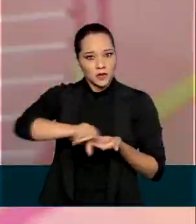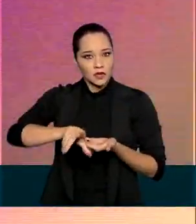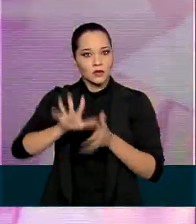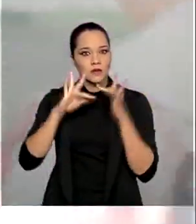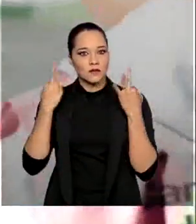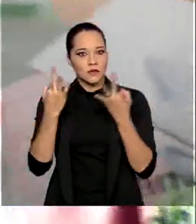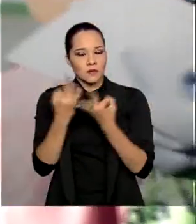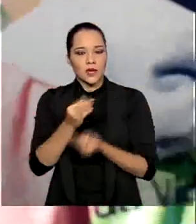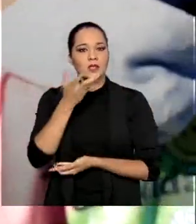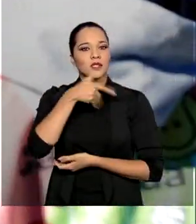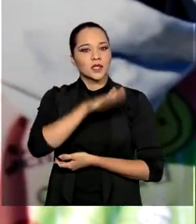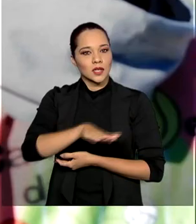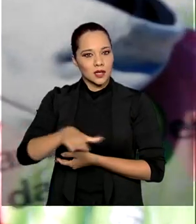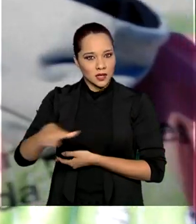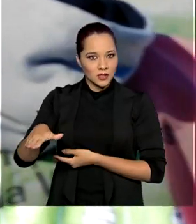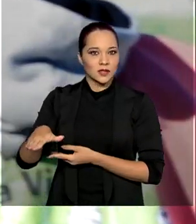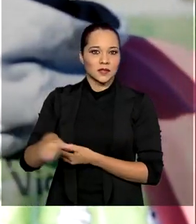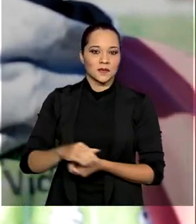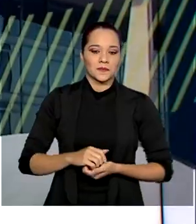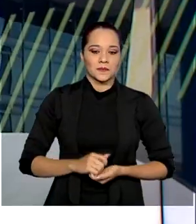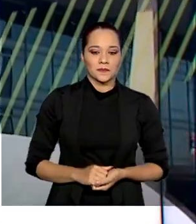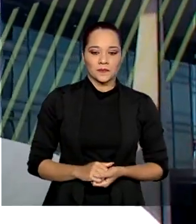famílias de crianças participantes.